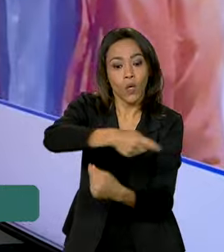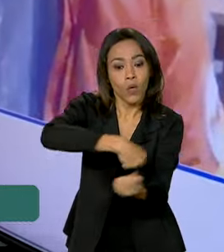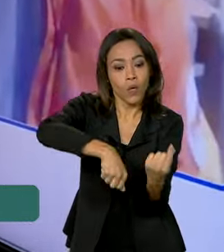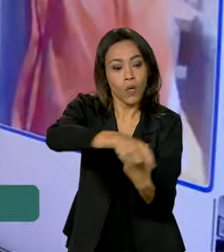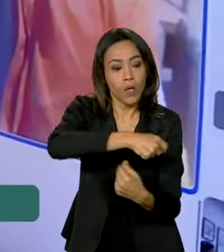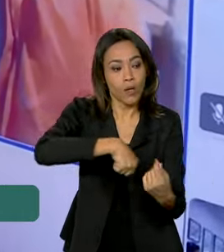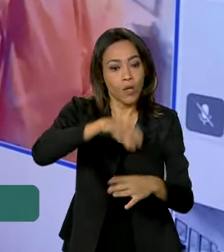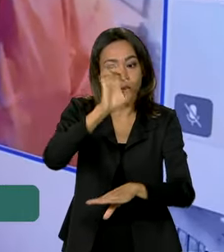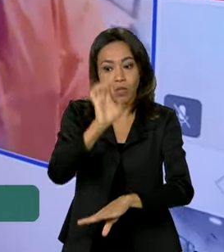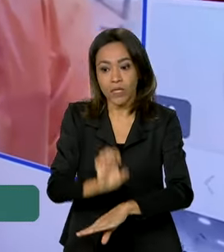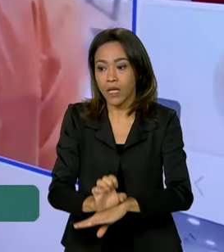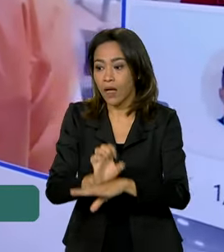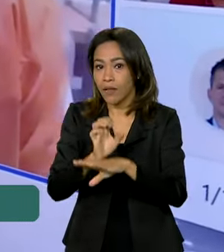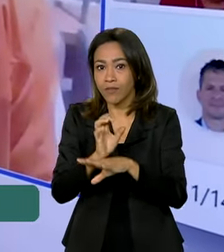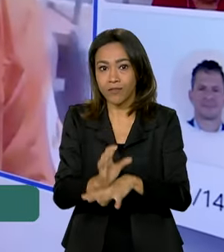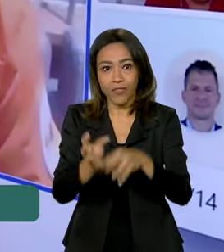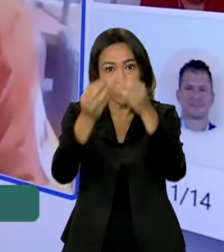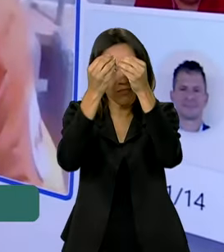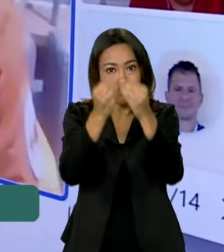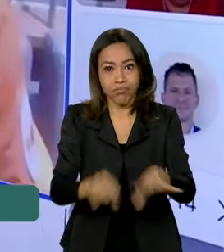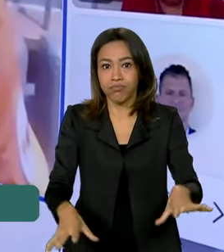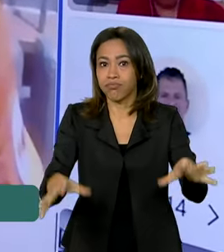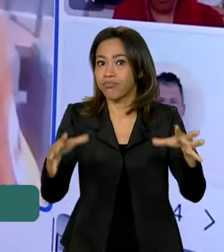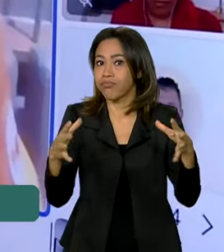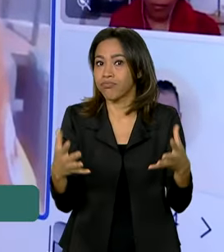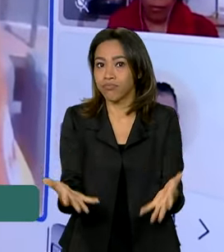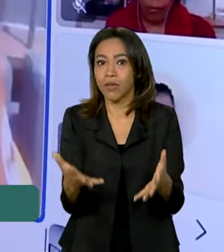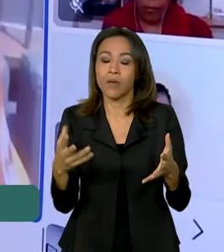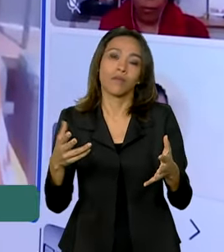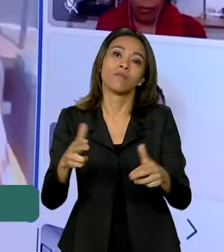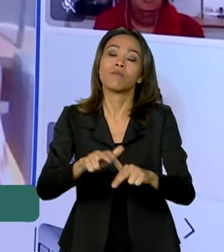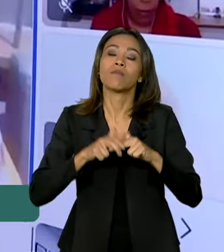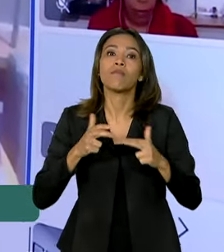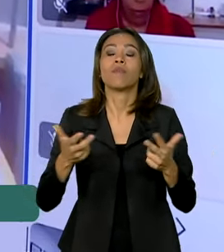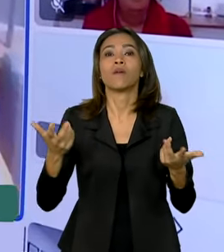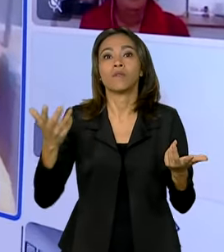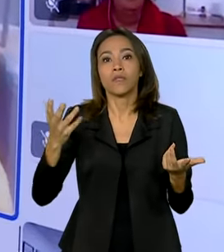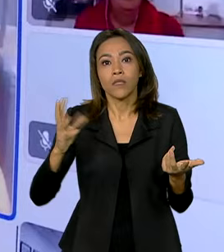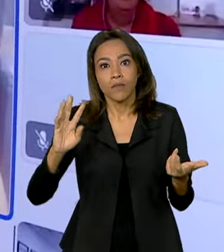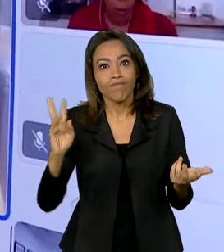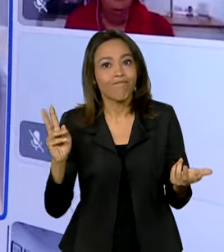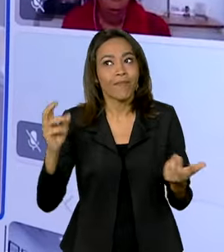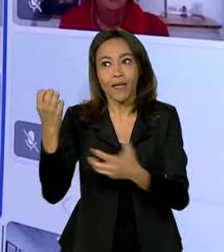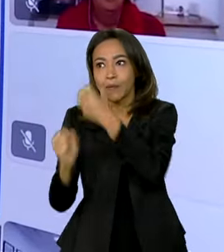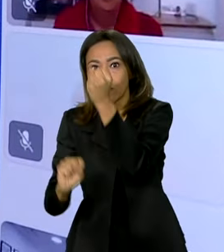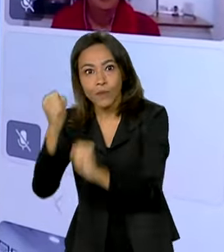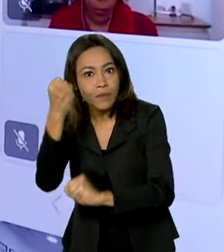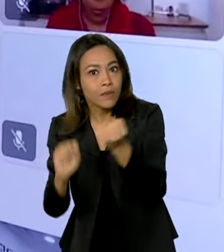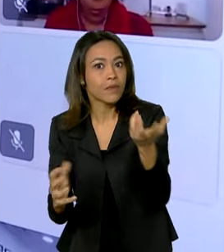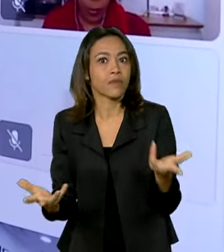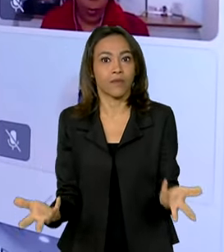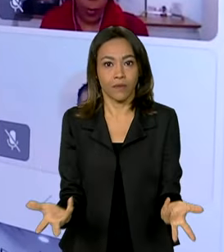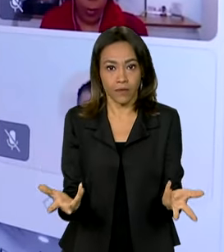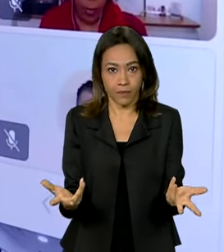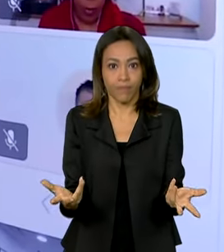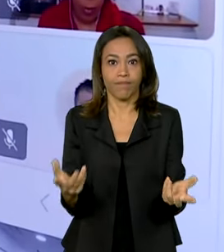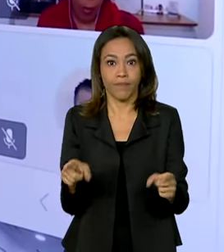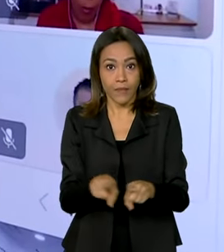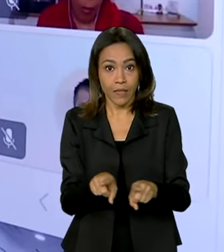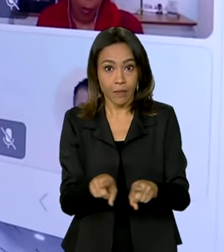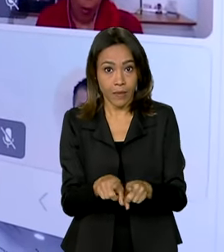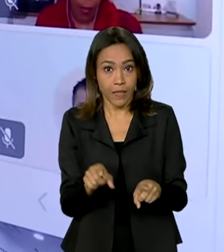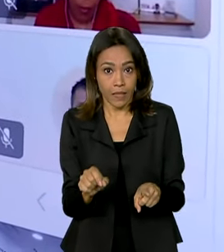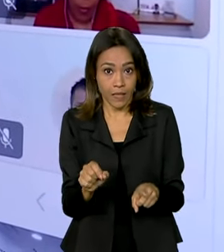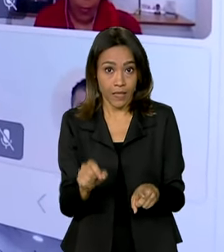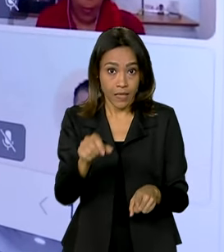duramente atingidas. A atividade primária, a atividade agrícola, o setor industrial, uma parte da nossa